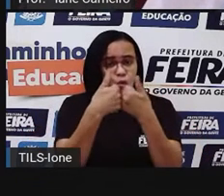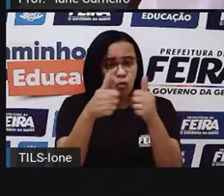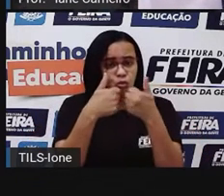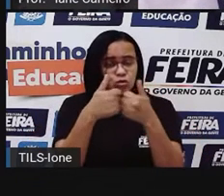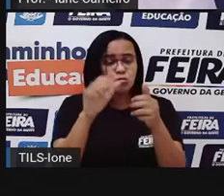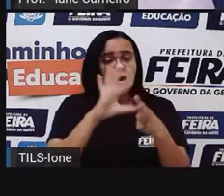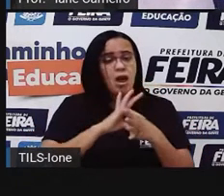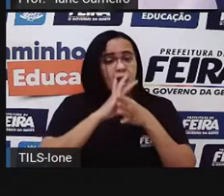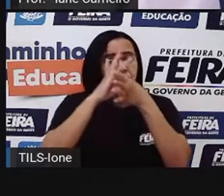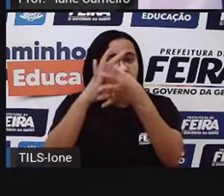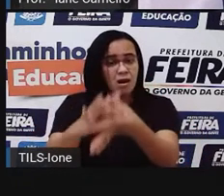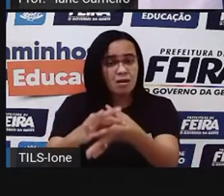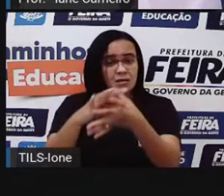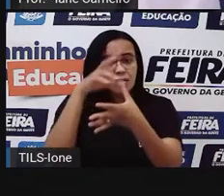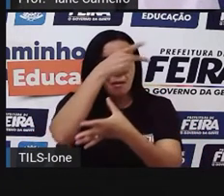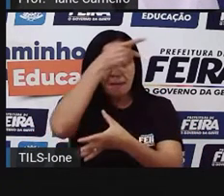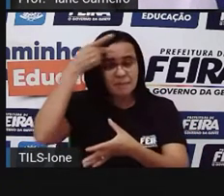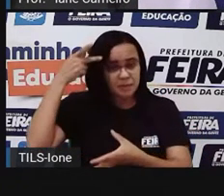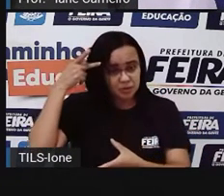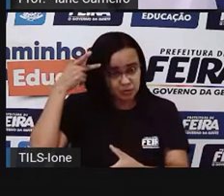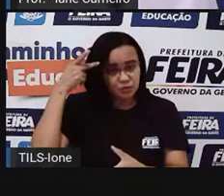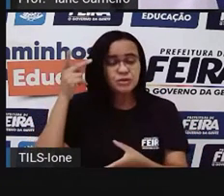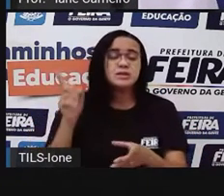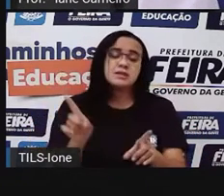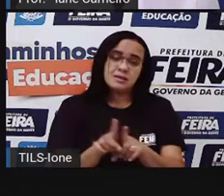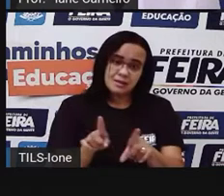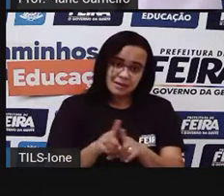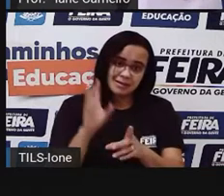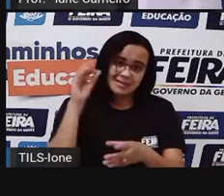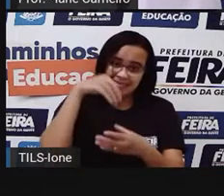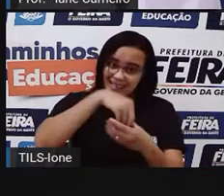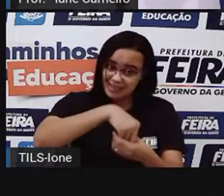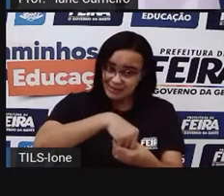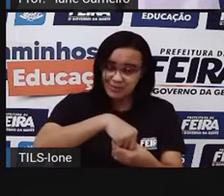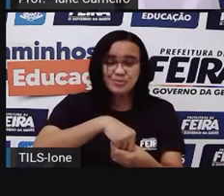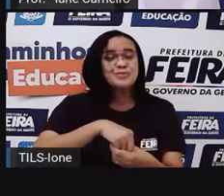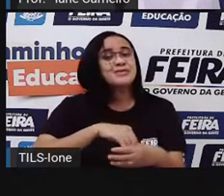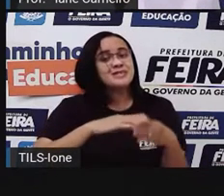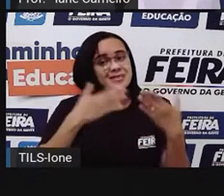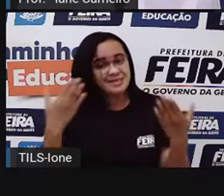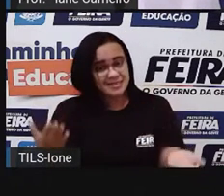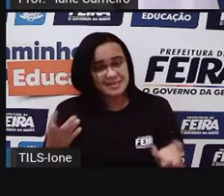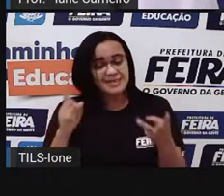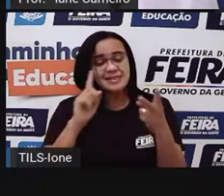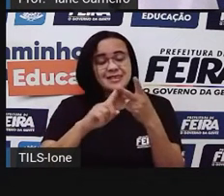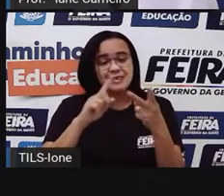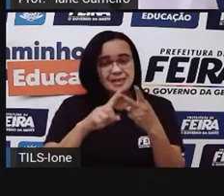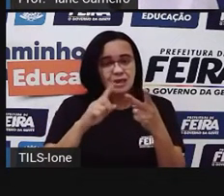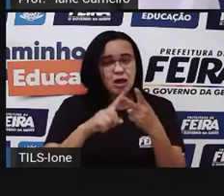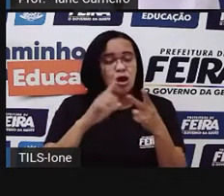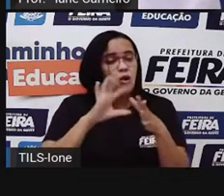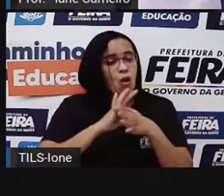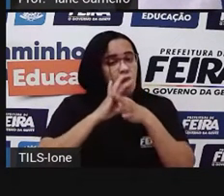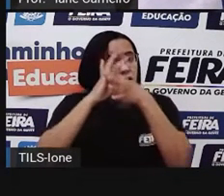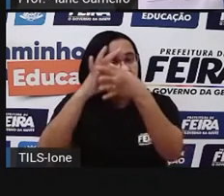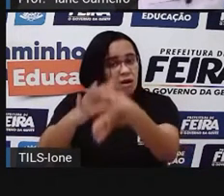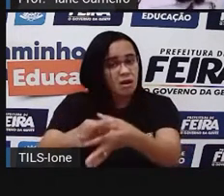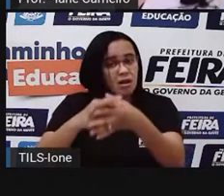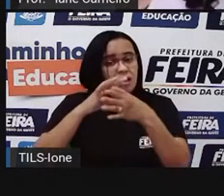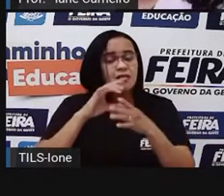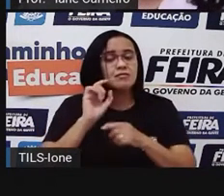um local para o outro. Nós vimos também, né? Os modelos, De